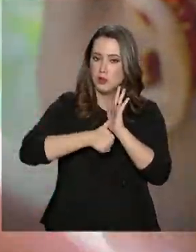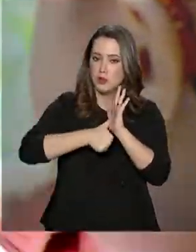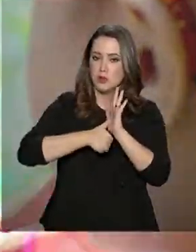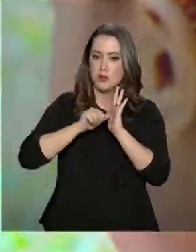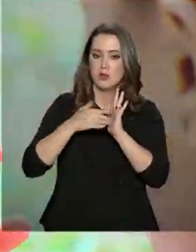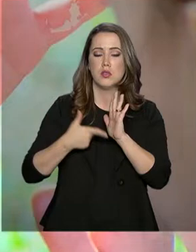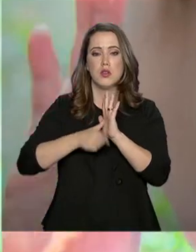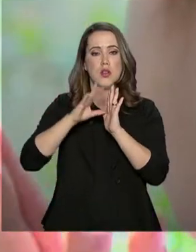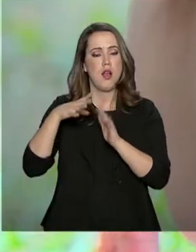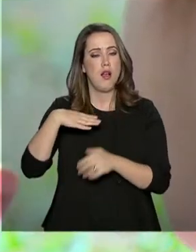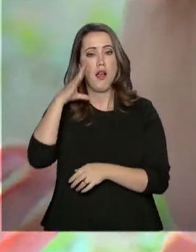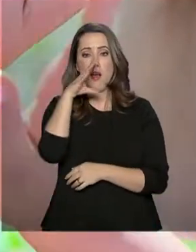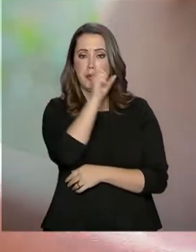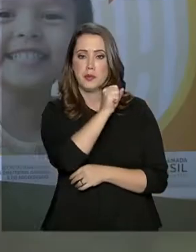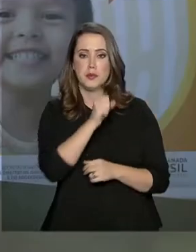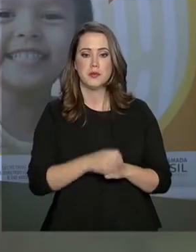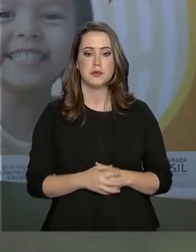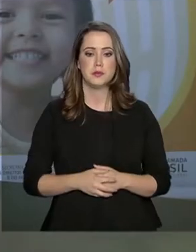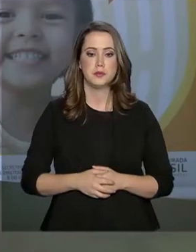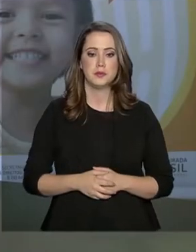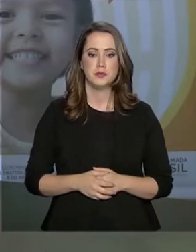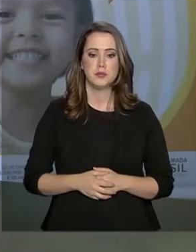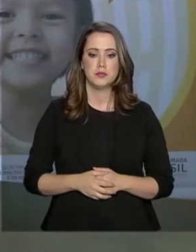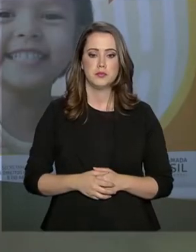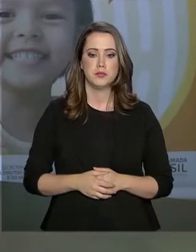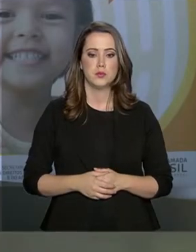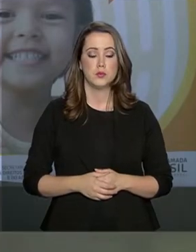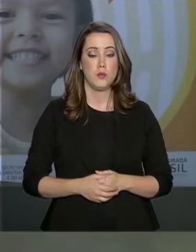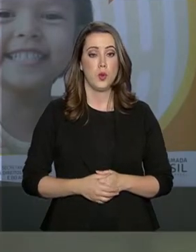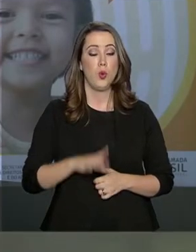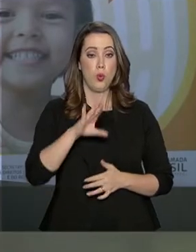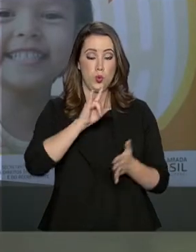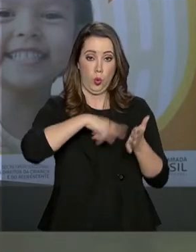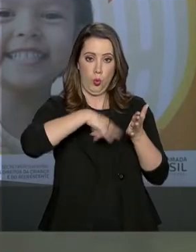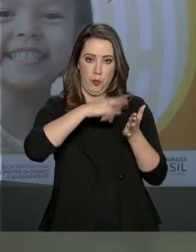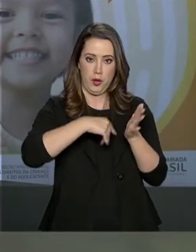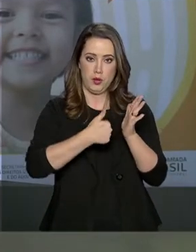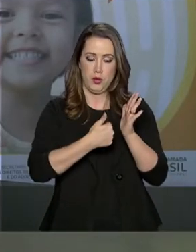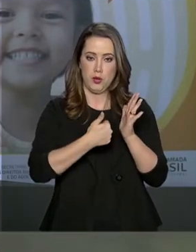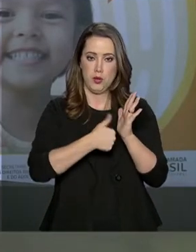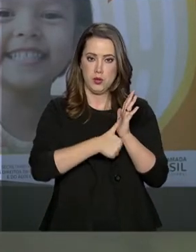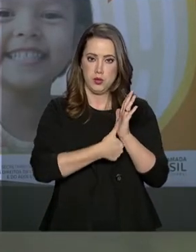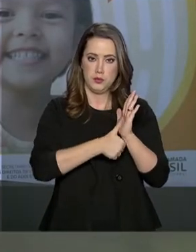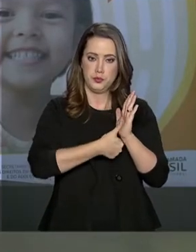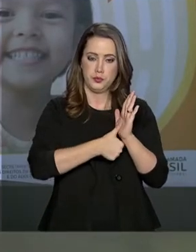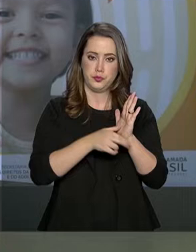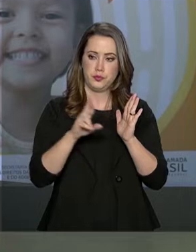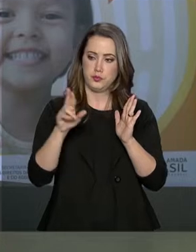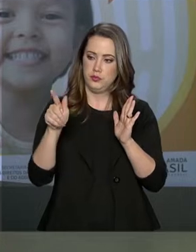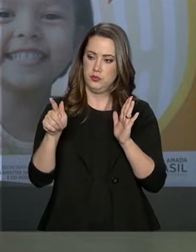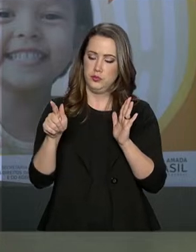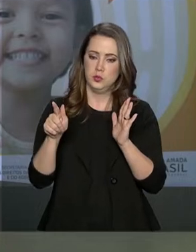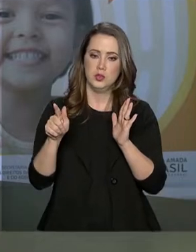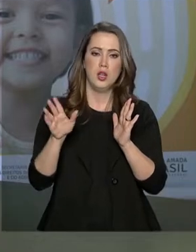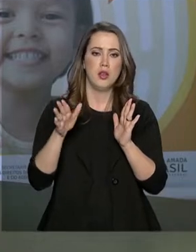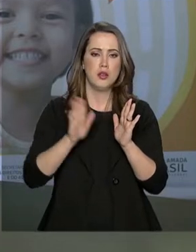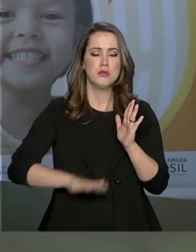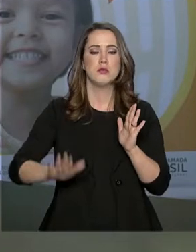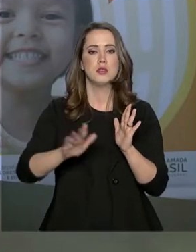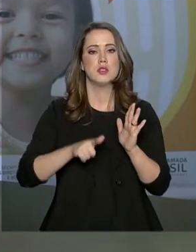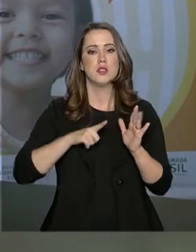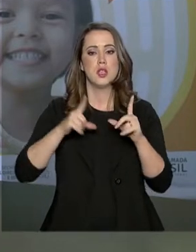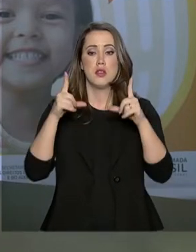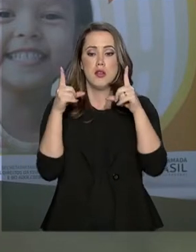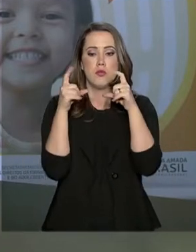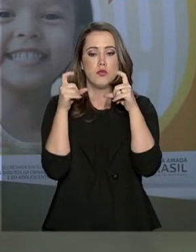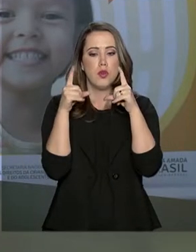filhos o mais cedo possível. Ao tirar a identidade, né, o RG, a criança, ela tem a